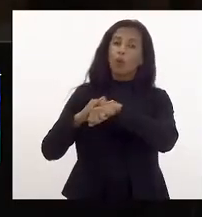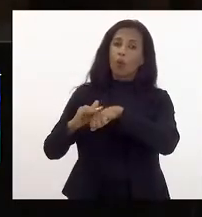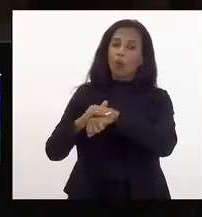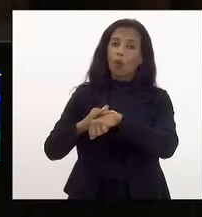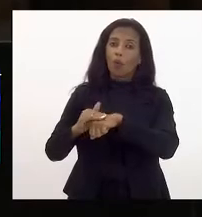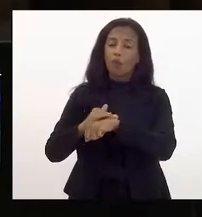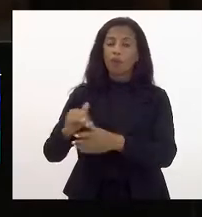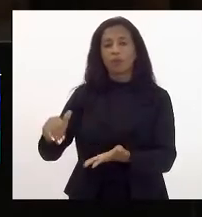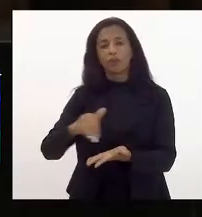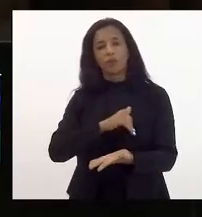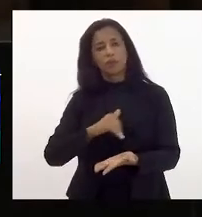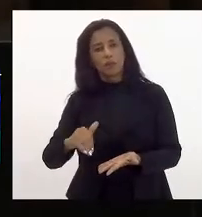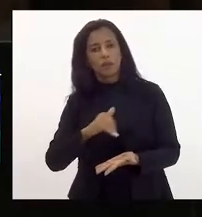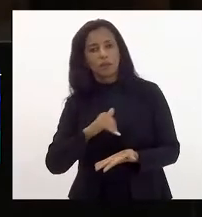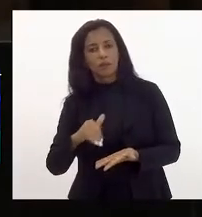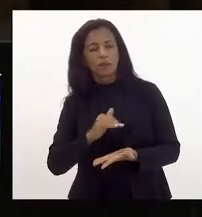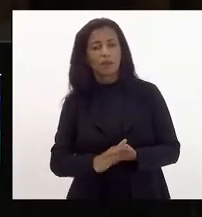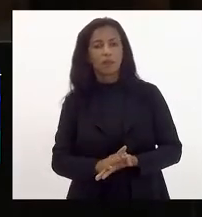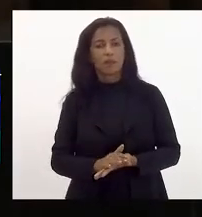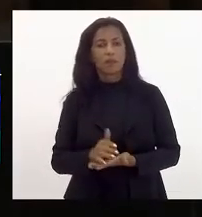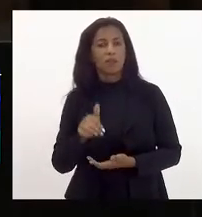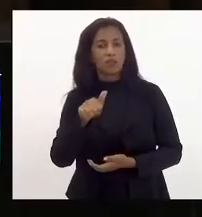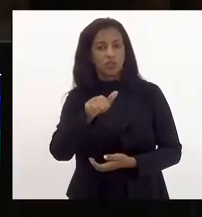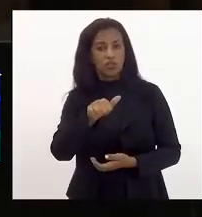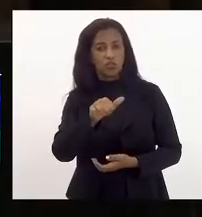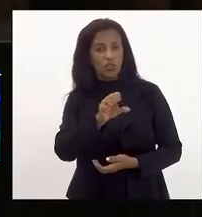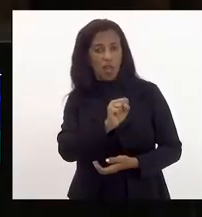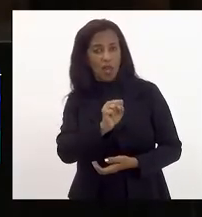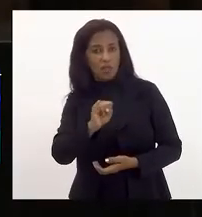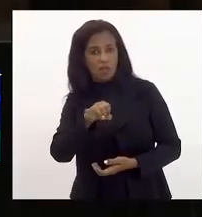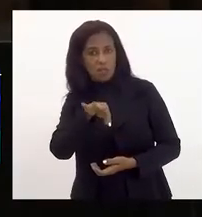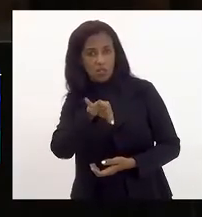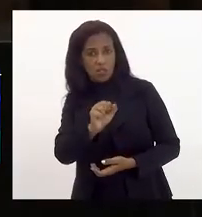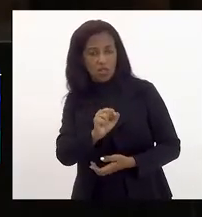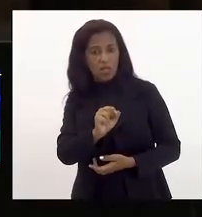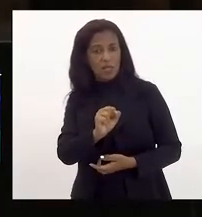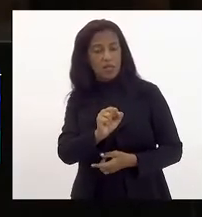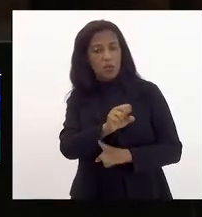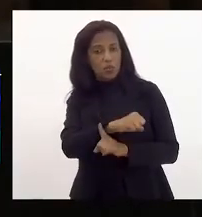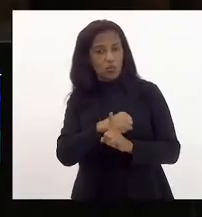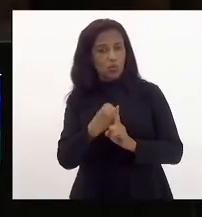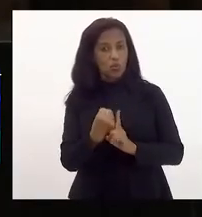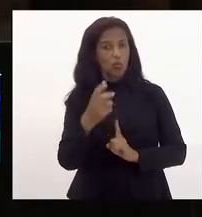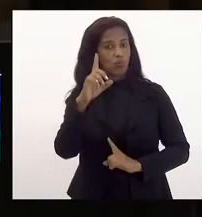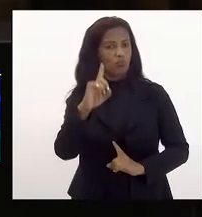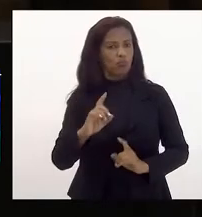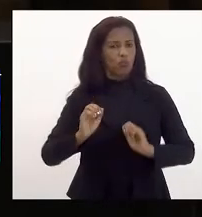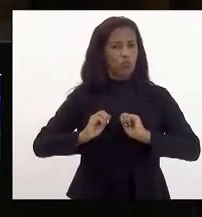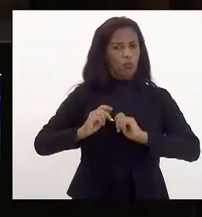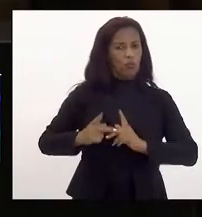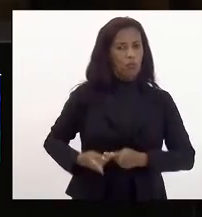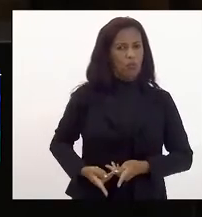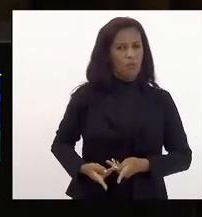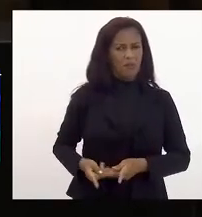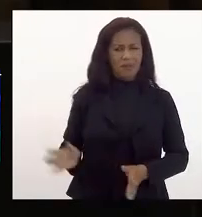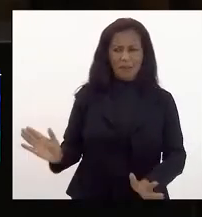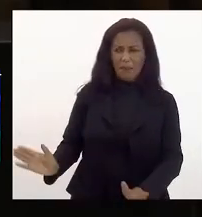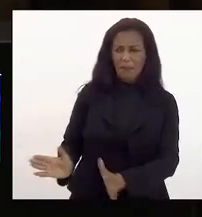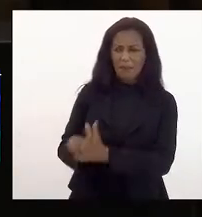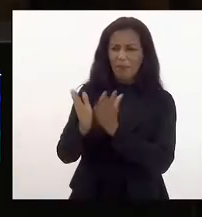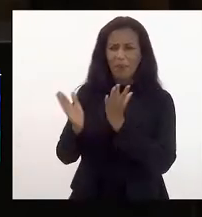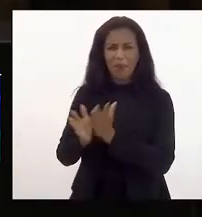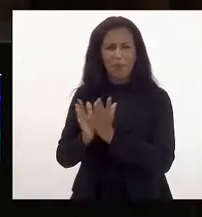com as secretarias de assistência social e direitos humanos e a precariedade da população é